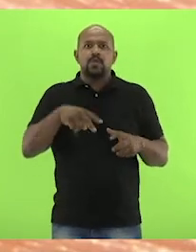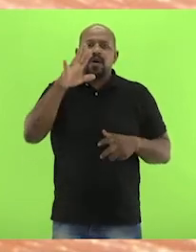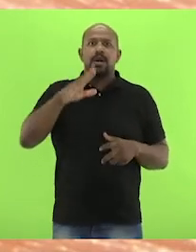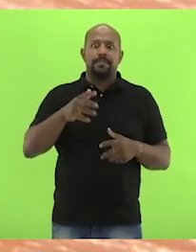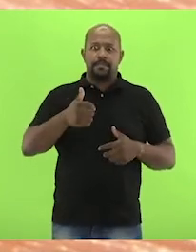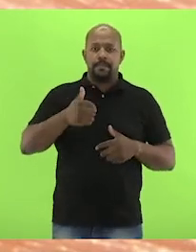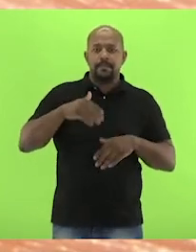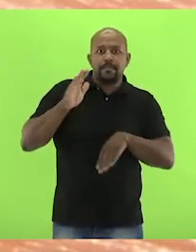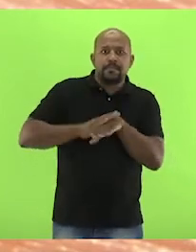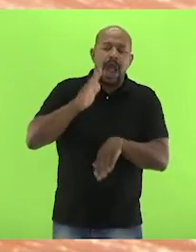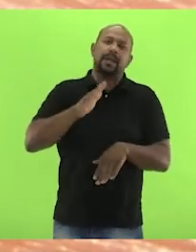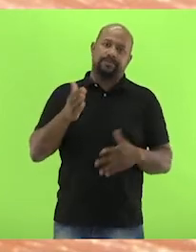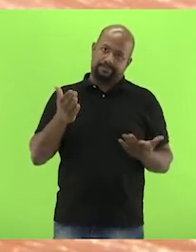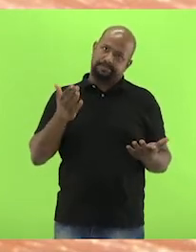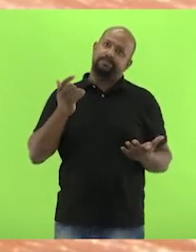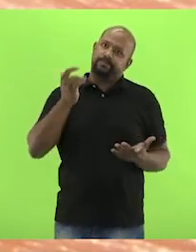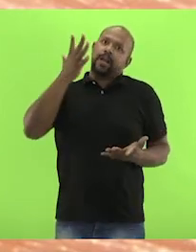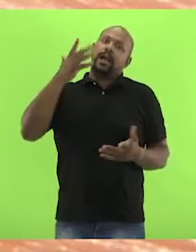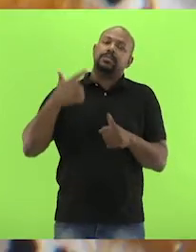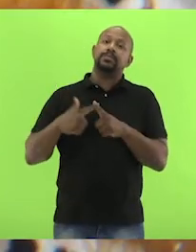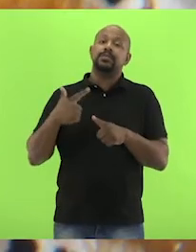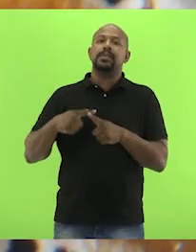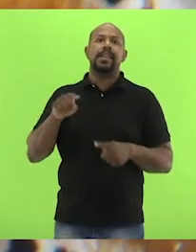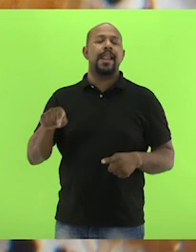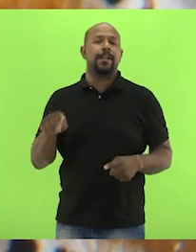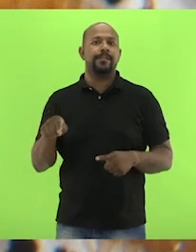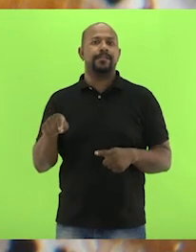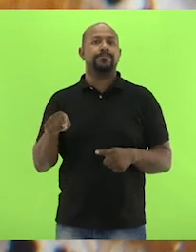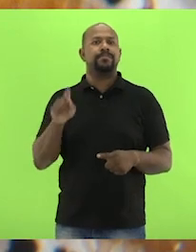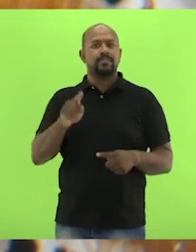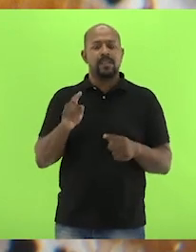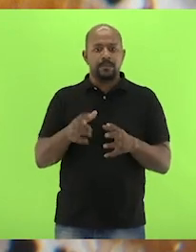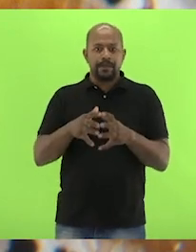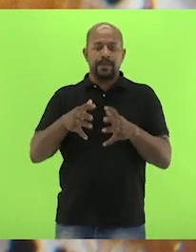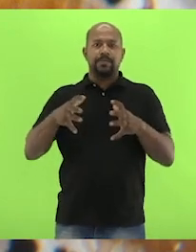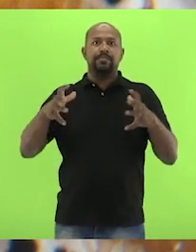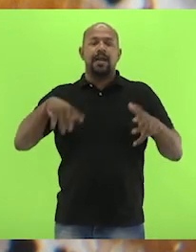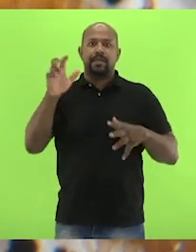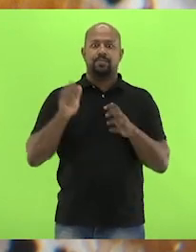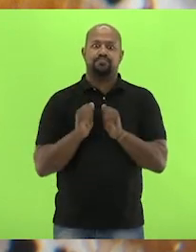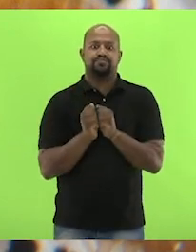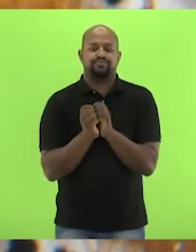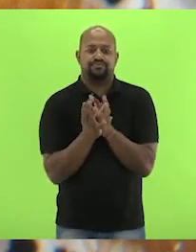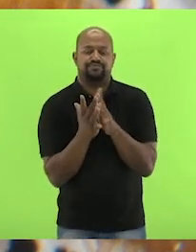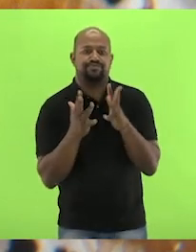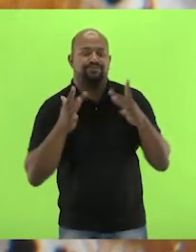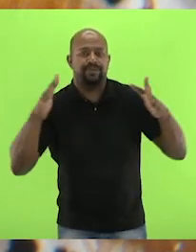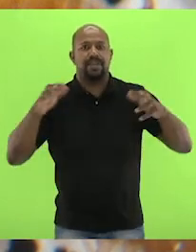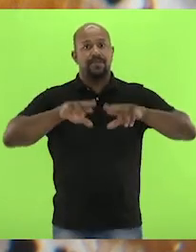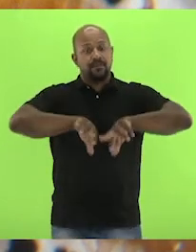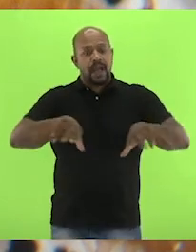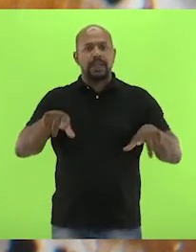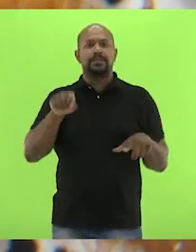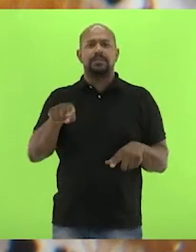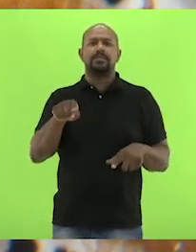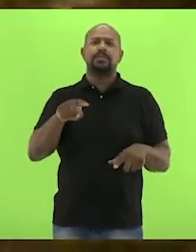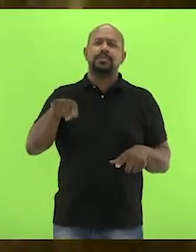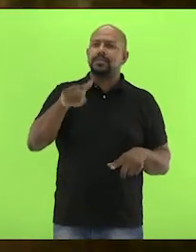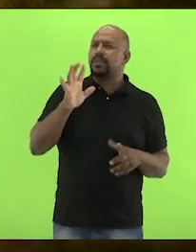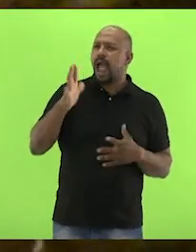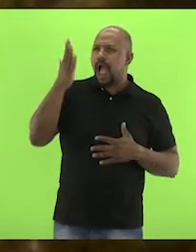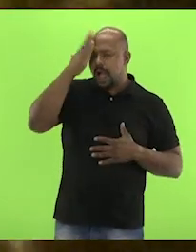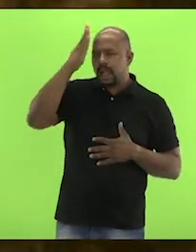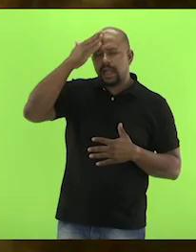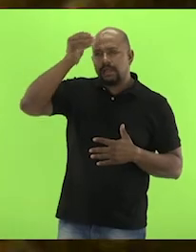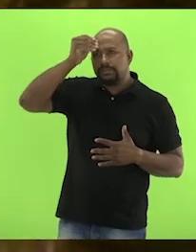frequência vai aumentar. E, consequentemente, aumentar a infestação. De posse deste conhecimento,